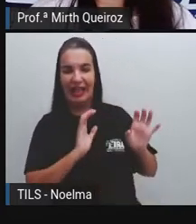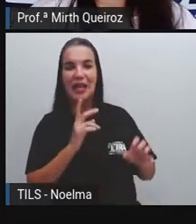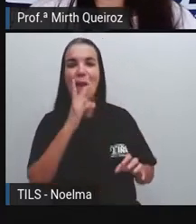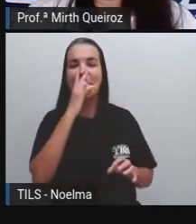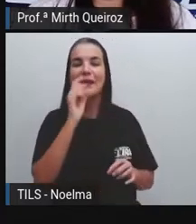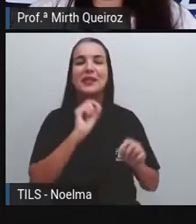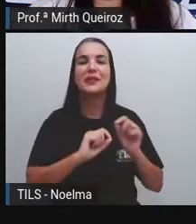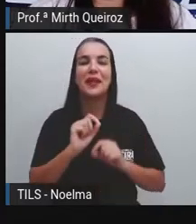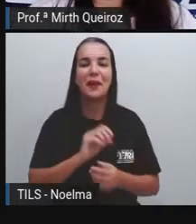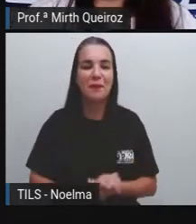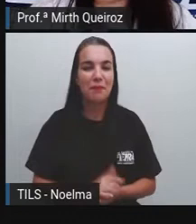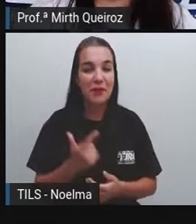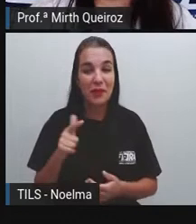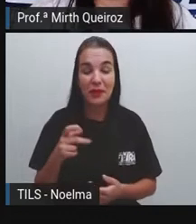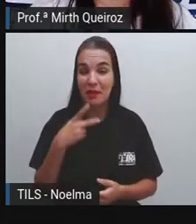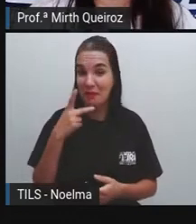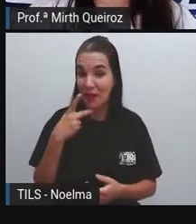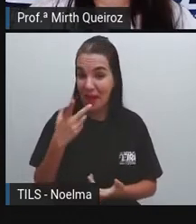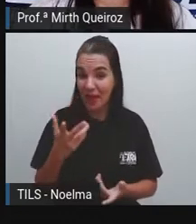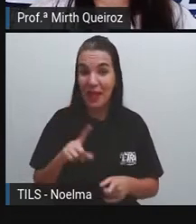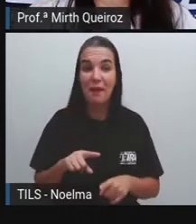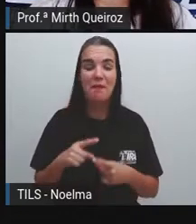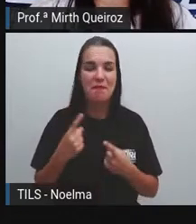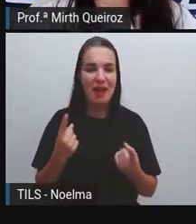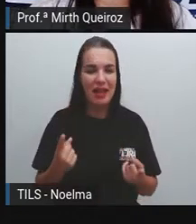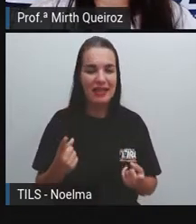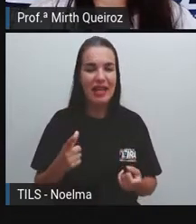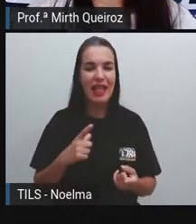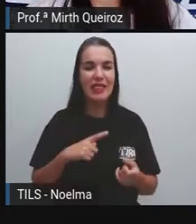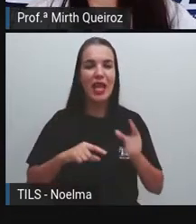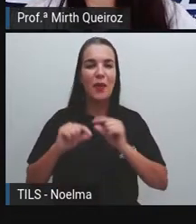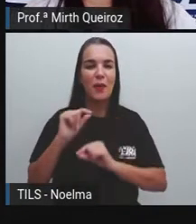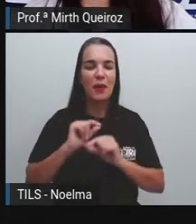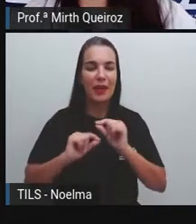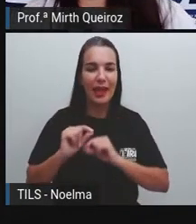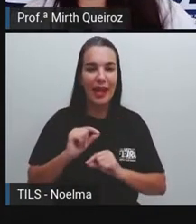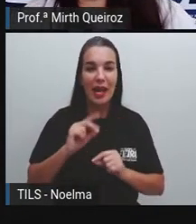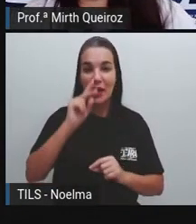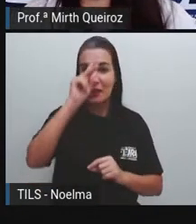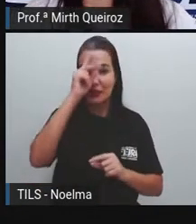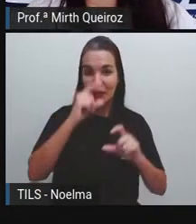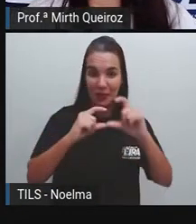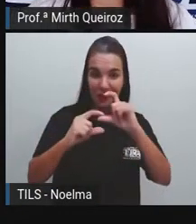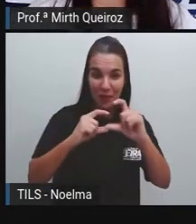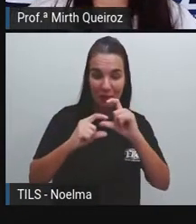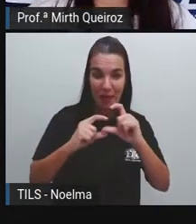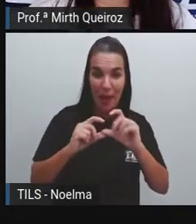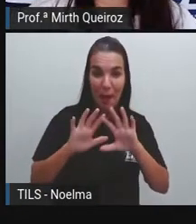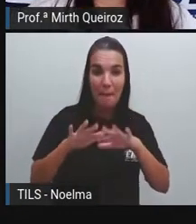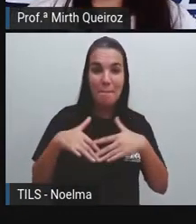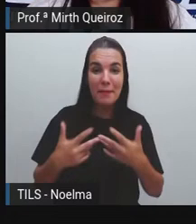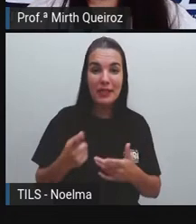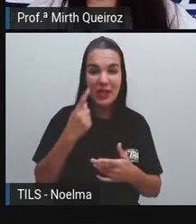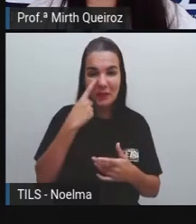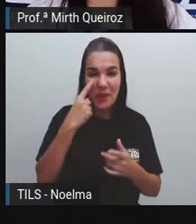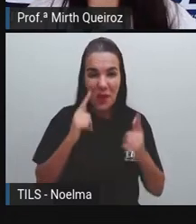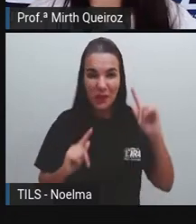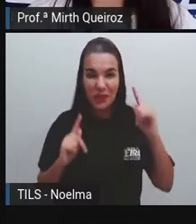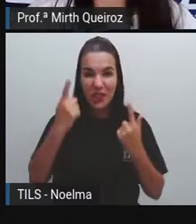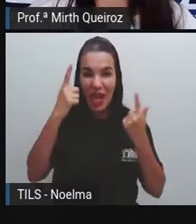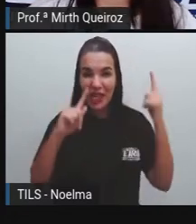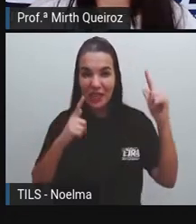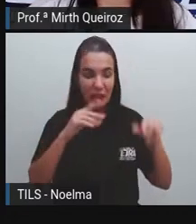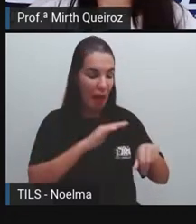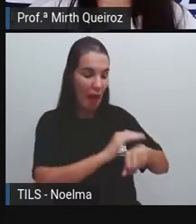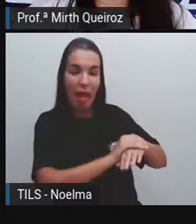quase não tem muita fala, né? Em relação ao que a história em quadrinhos quer passar. Mas a partir aí dos gestos, né?